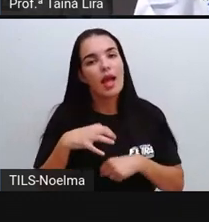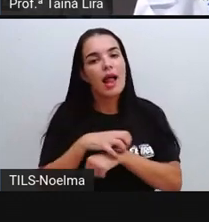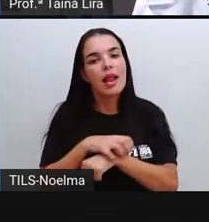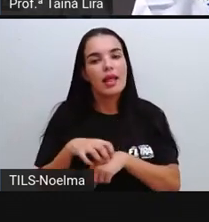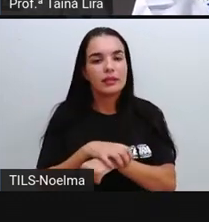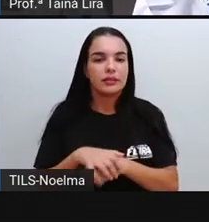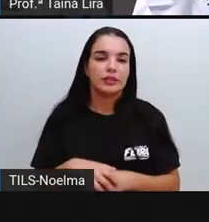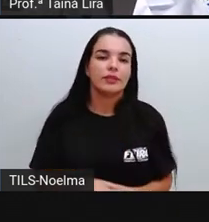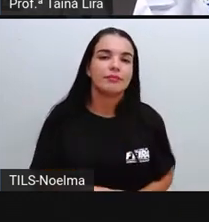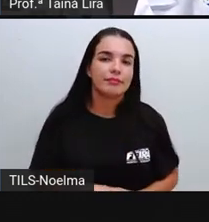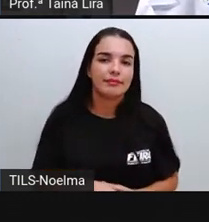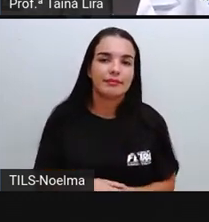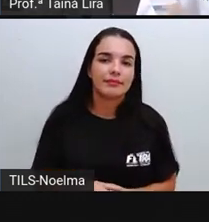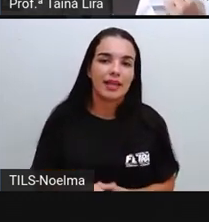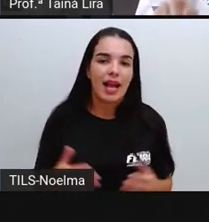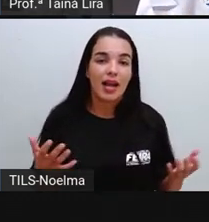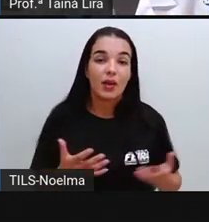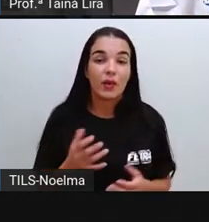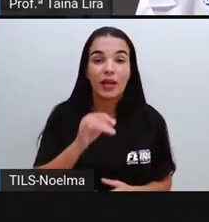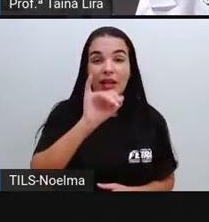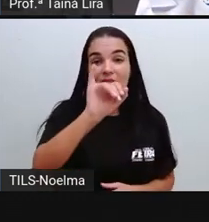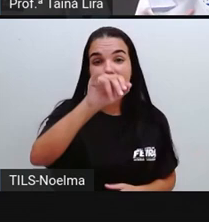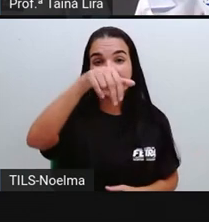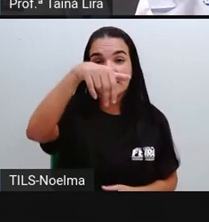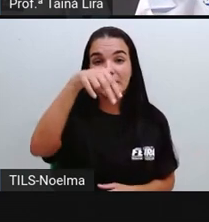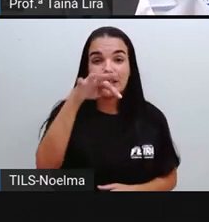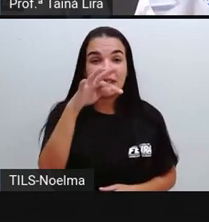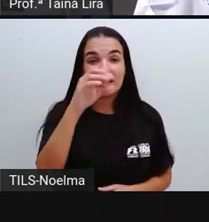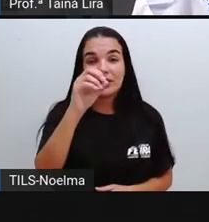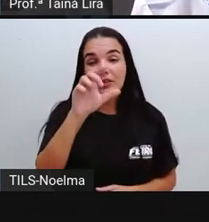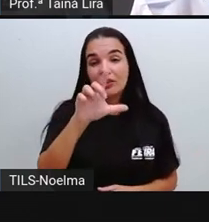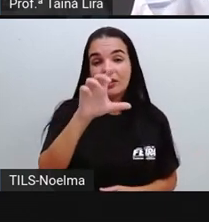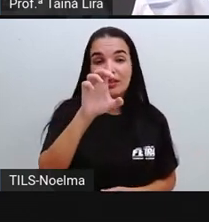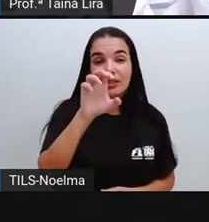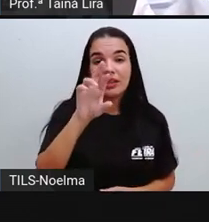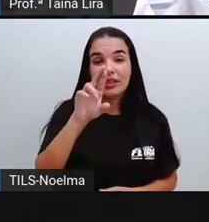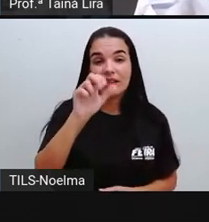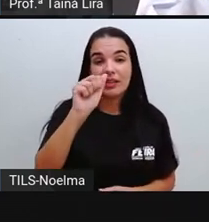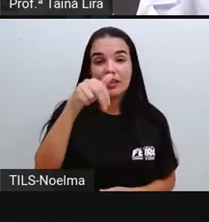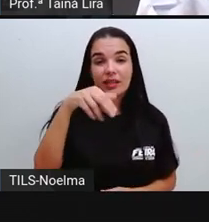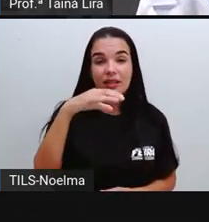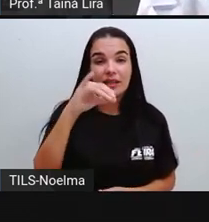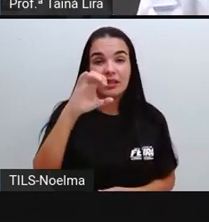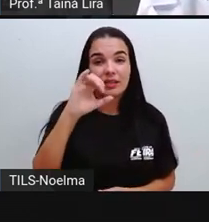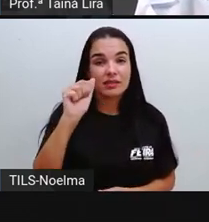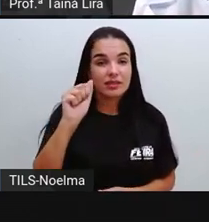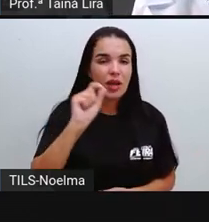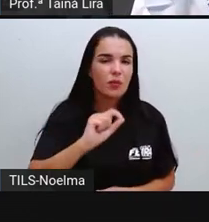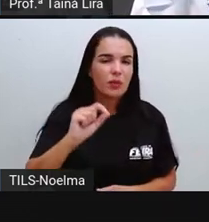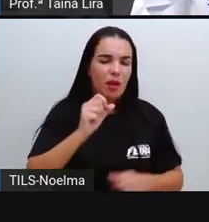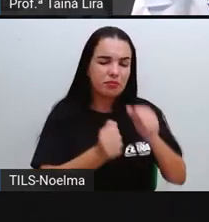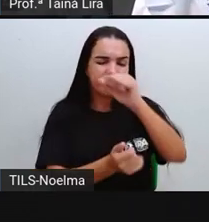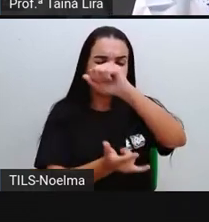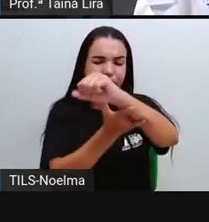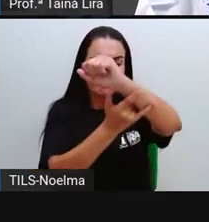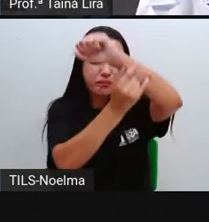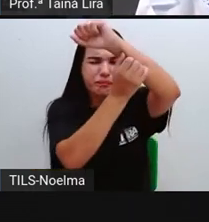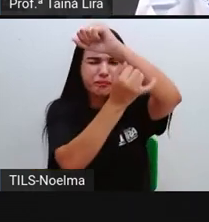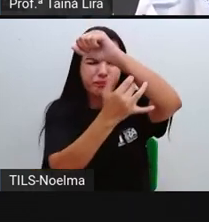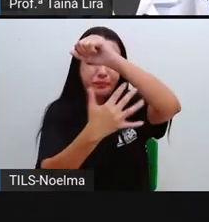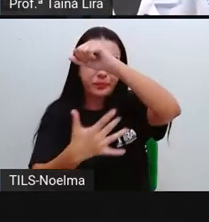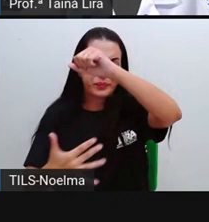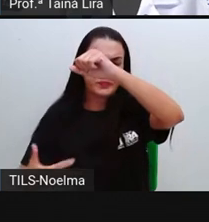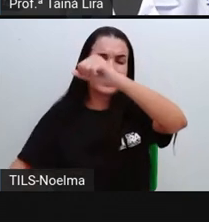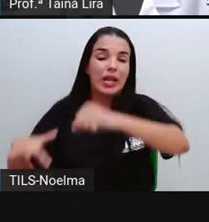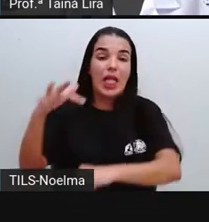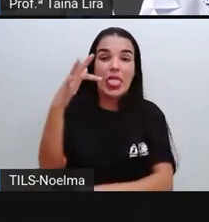Já a intolerância já traz outros sintomas aí que são desagradáveis também, né? Como diarreia, dores